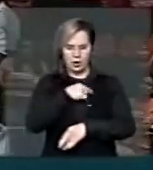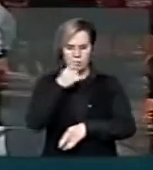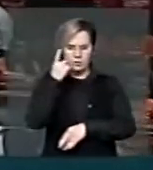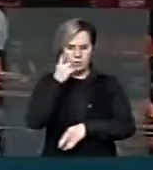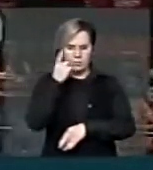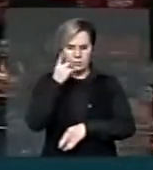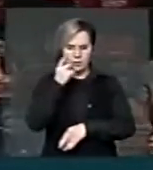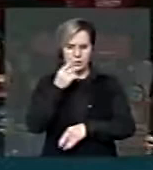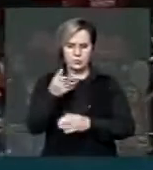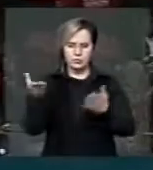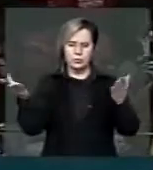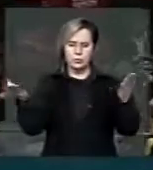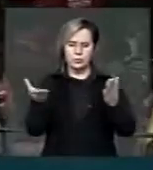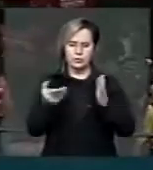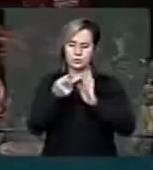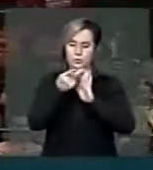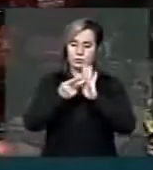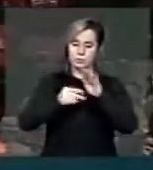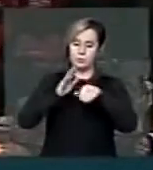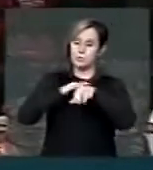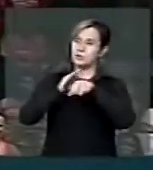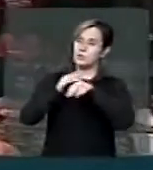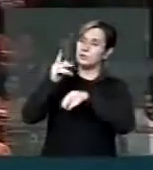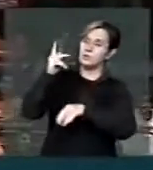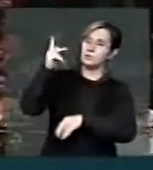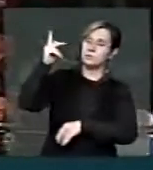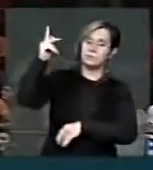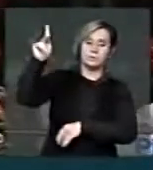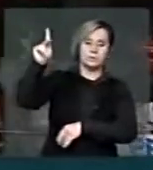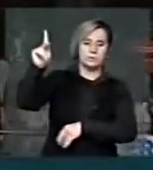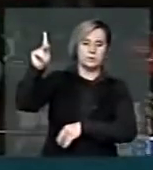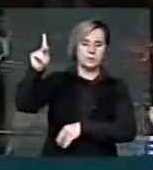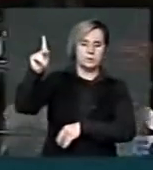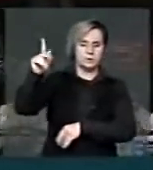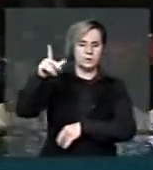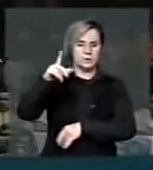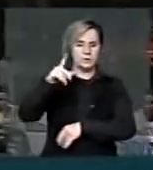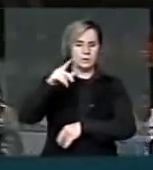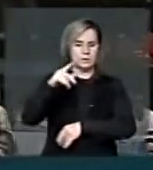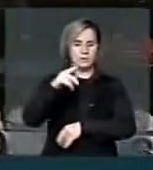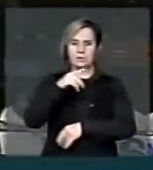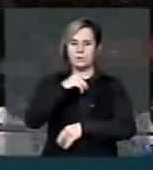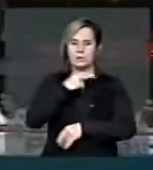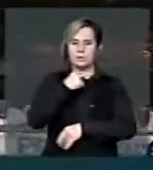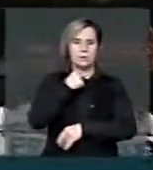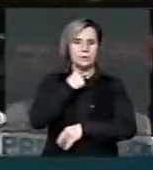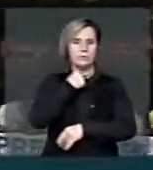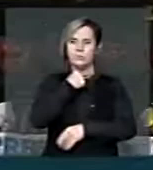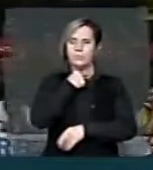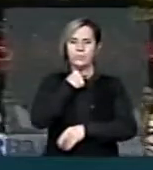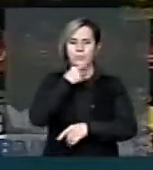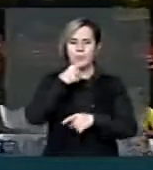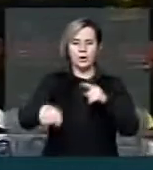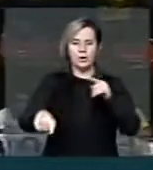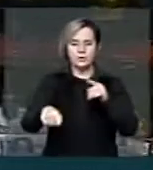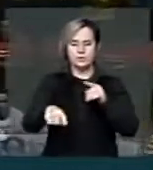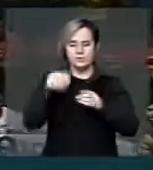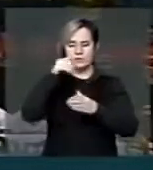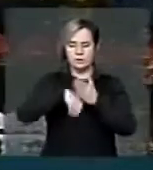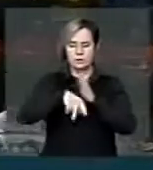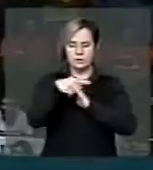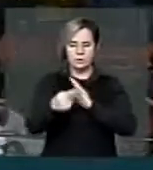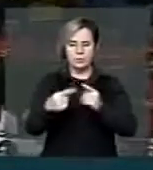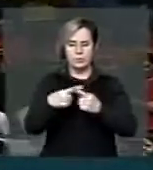Hoje o projeto de vocês está impedido de vir a este plenário para votação porque o governo